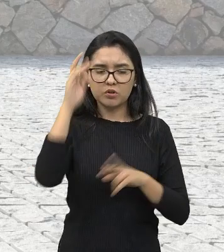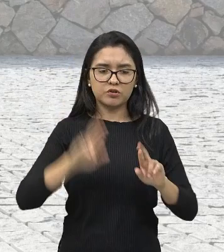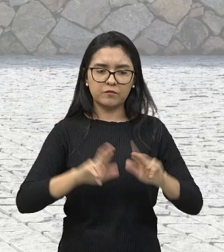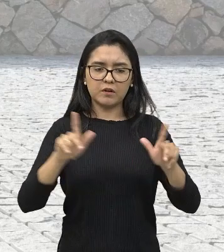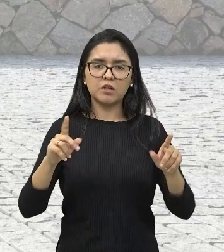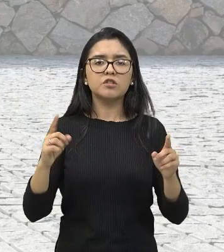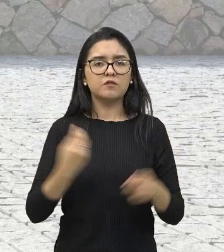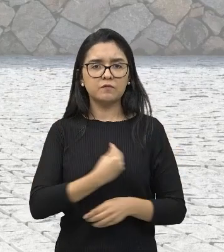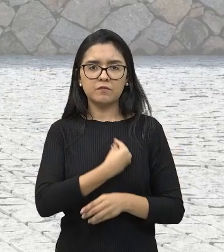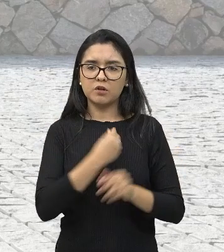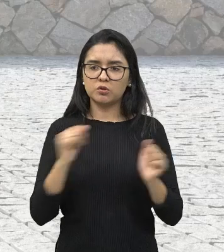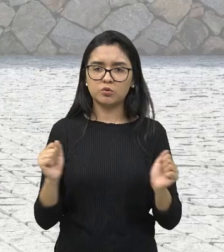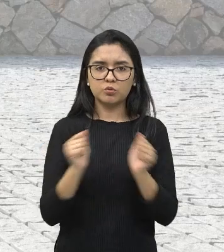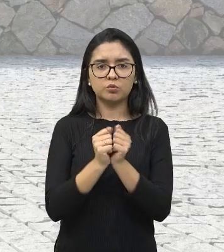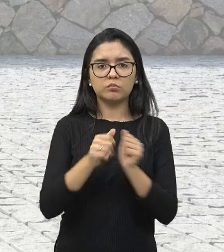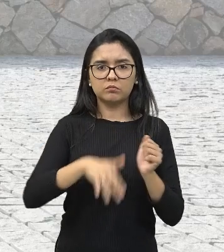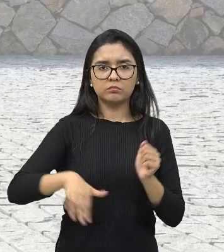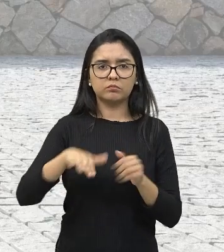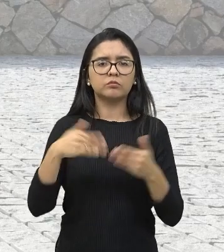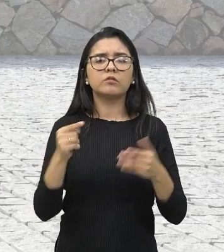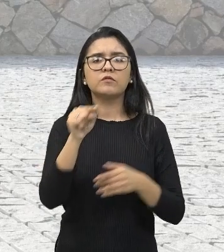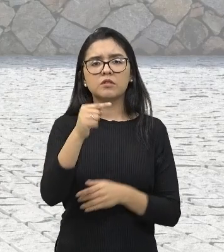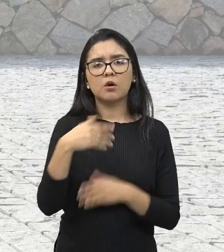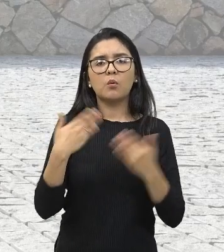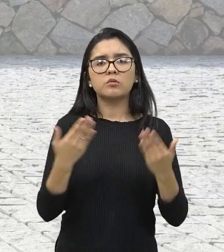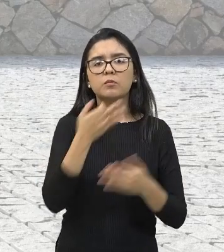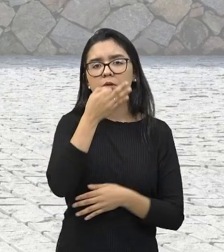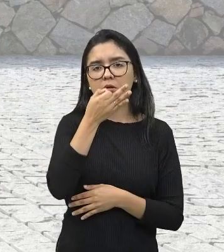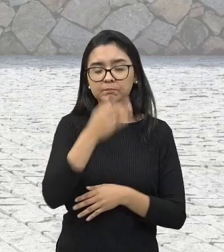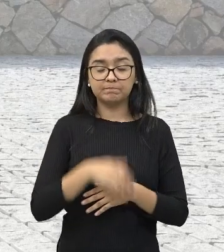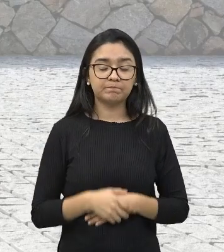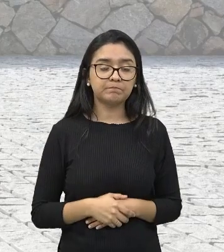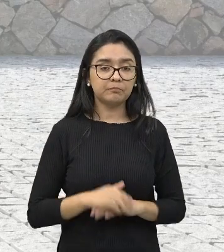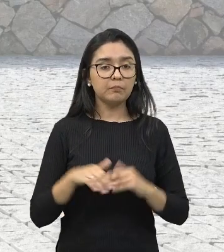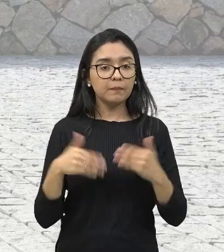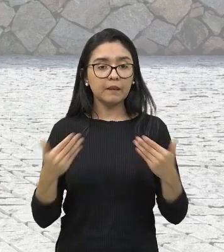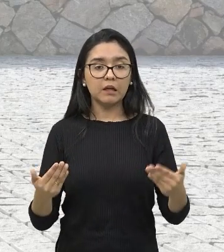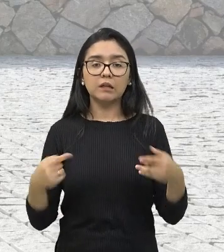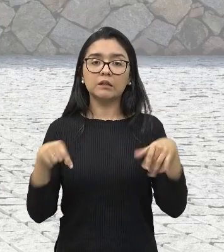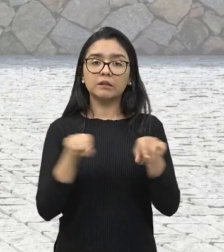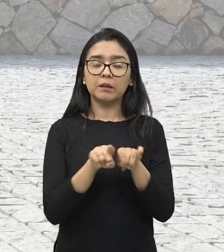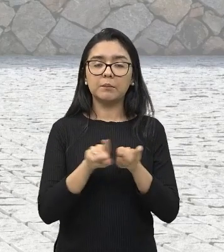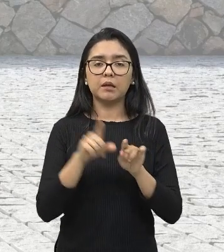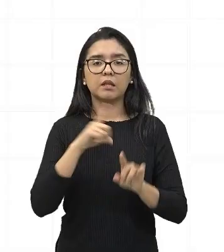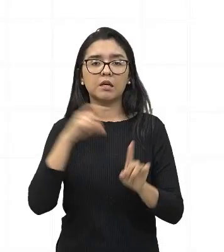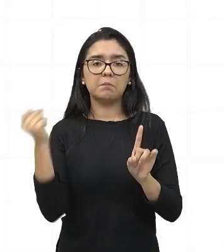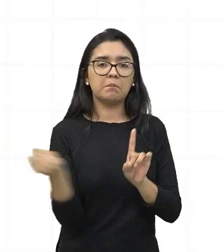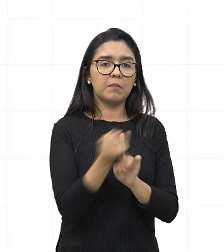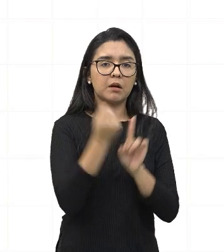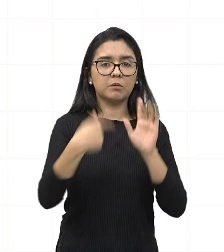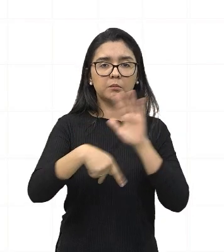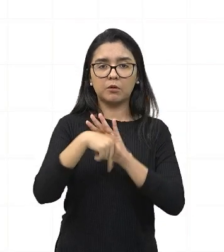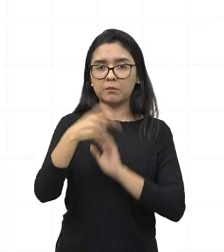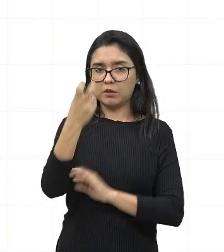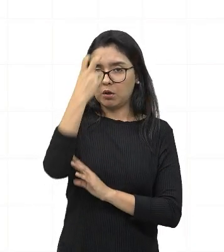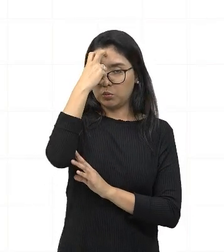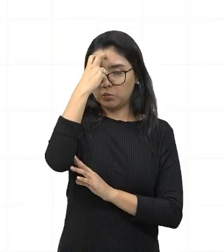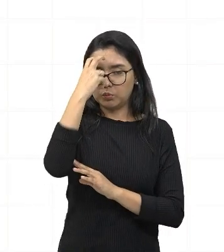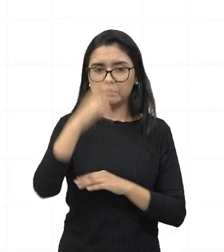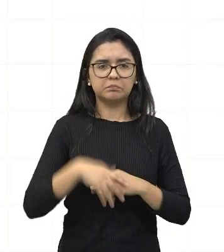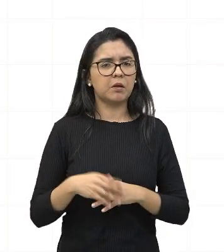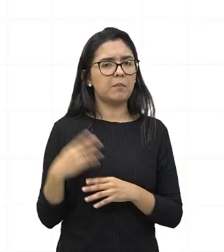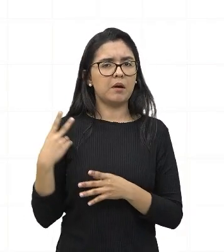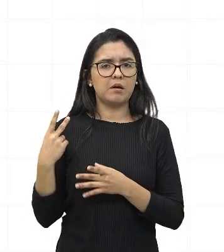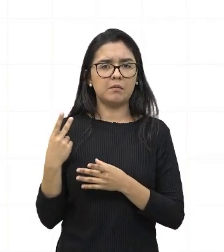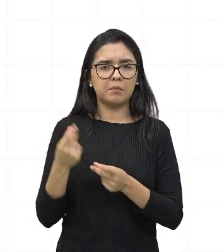acredito que seja. E você, o que pensa a respeito disso? Além disso, vamos ter também impactos culturais, duradouros, inclusive,